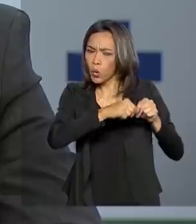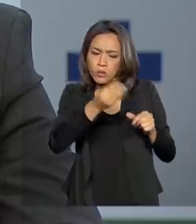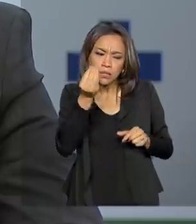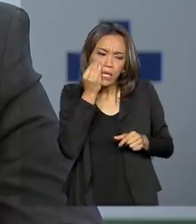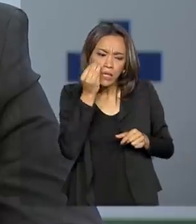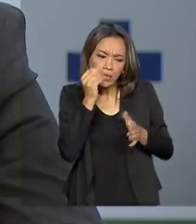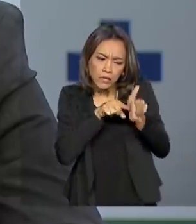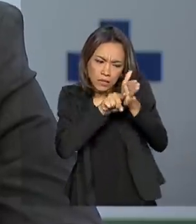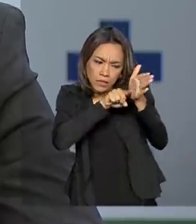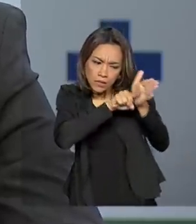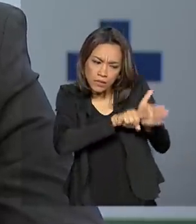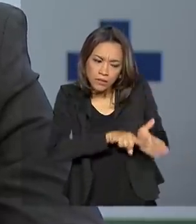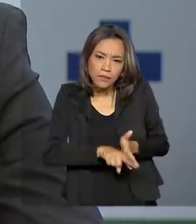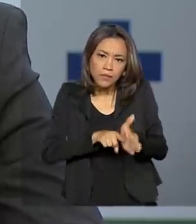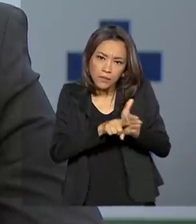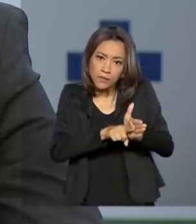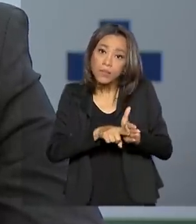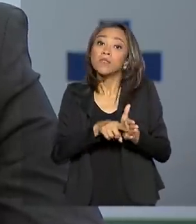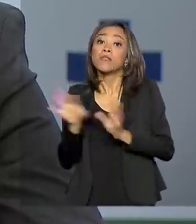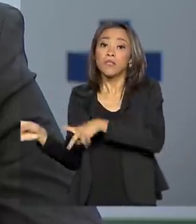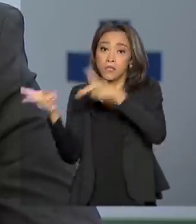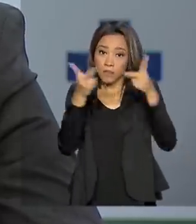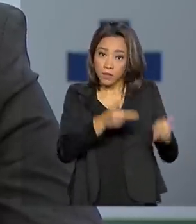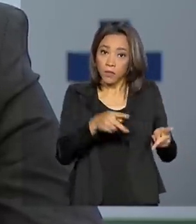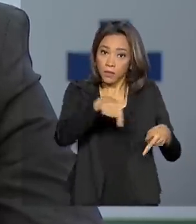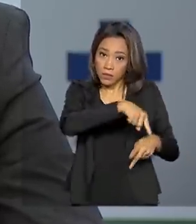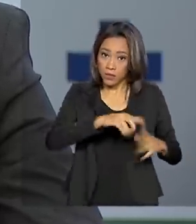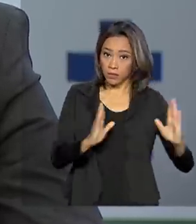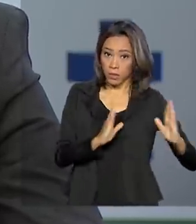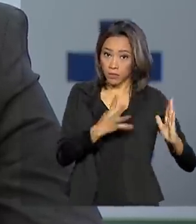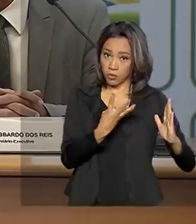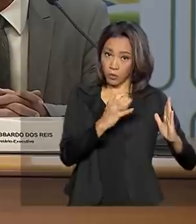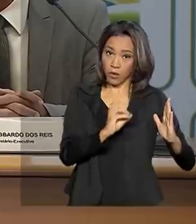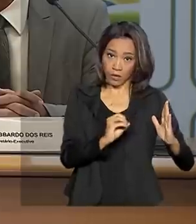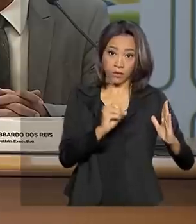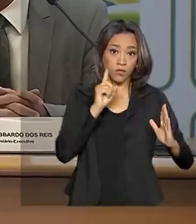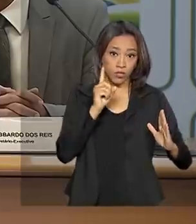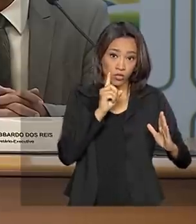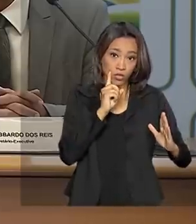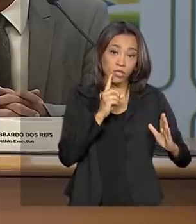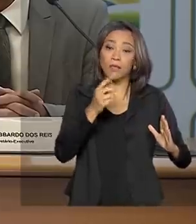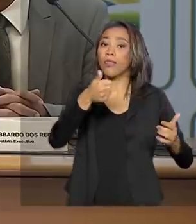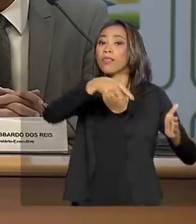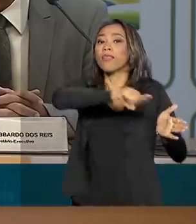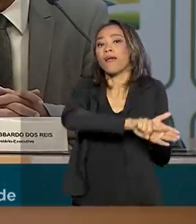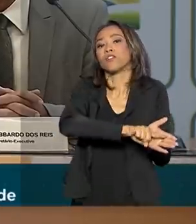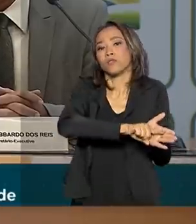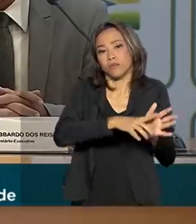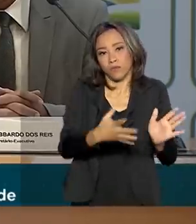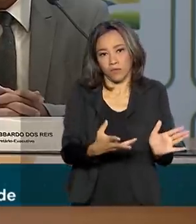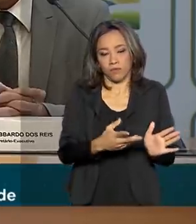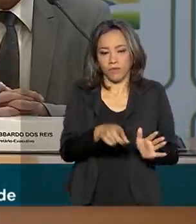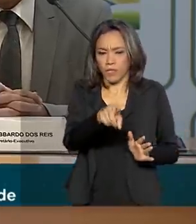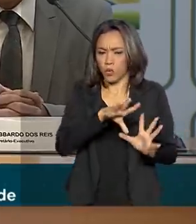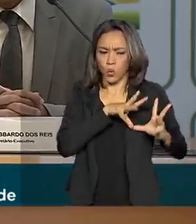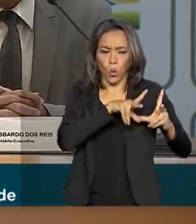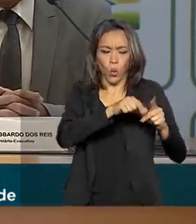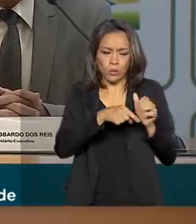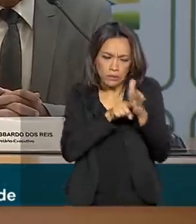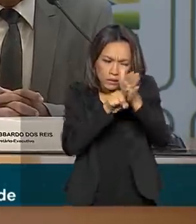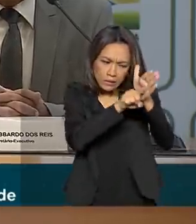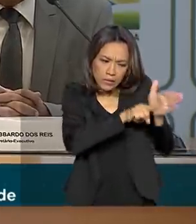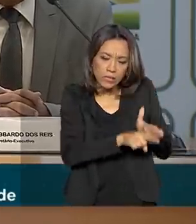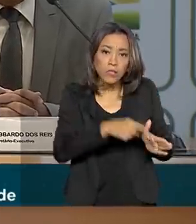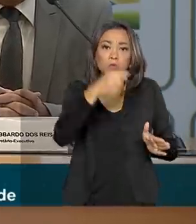para coronavírus dos brasileiros que estão em quarentena deram negativo. Todos os exames foram negativos. Então, todos,